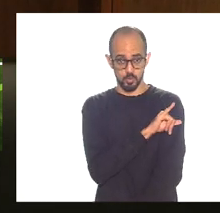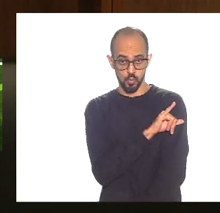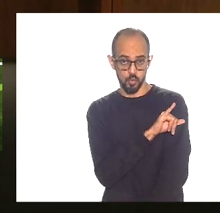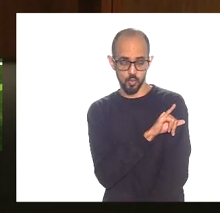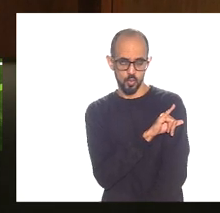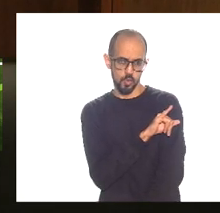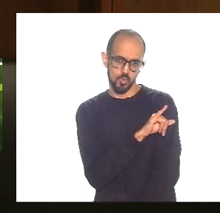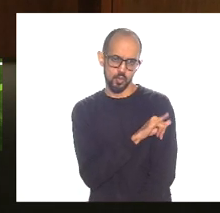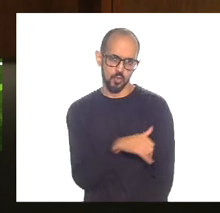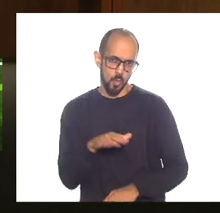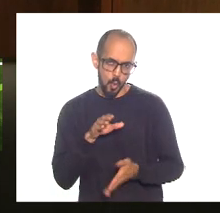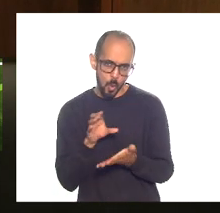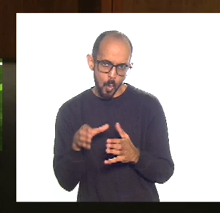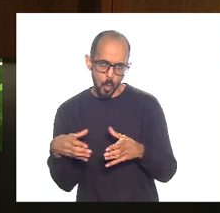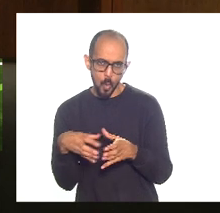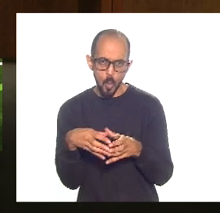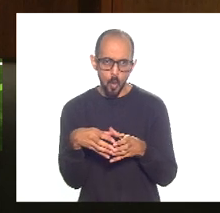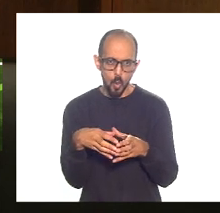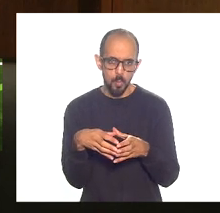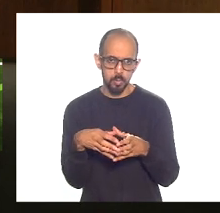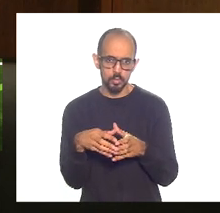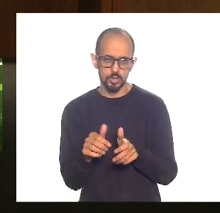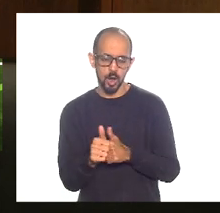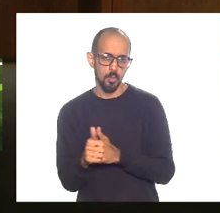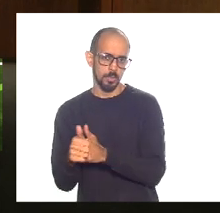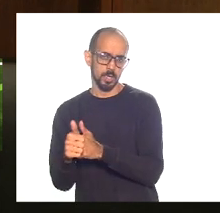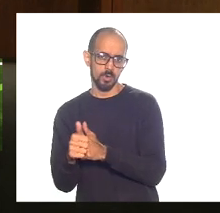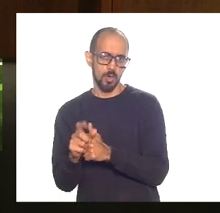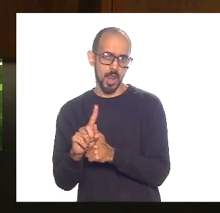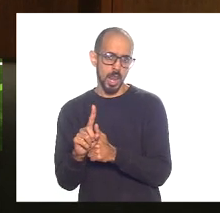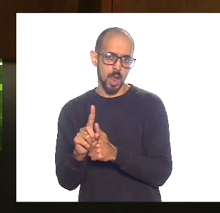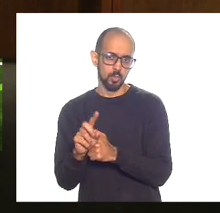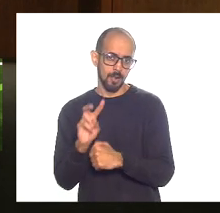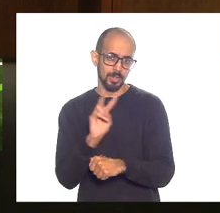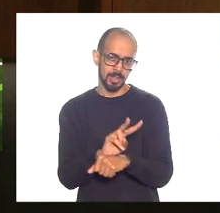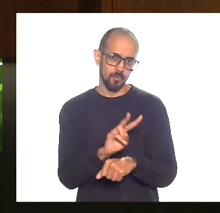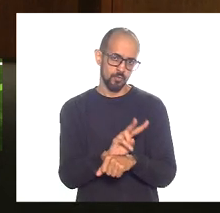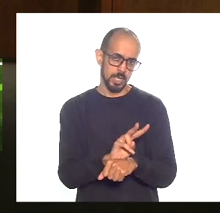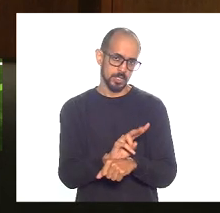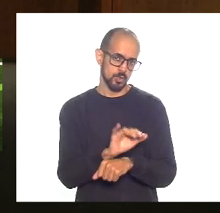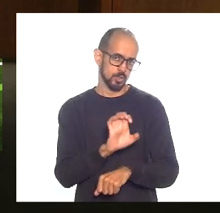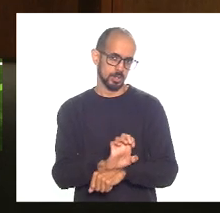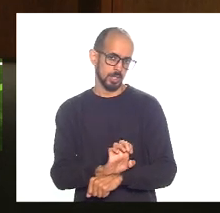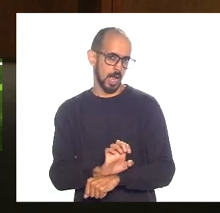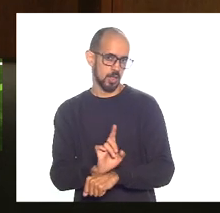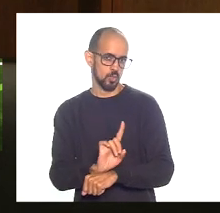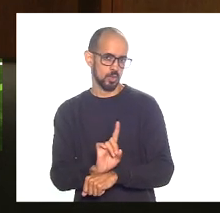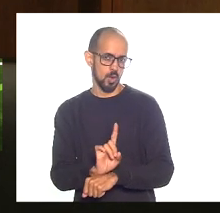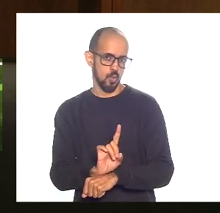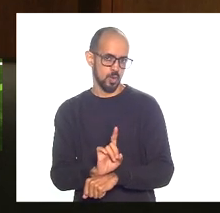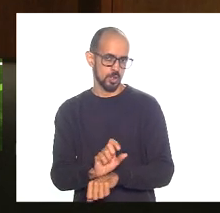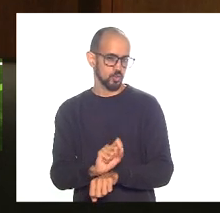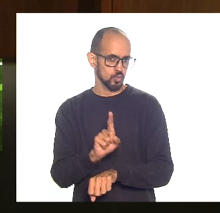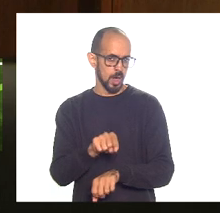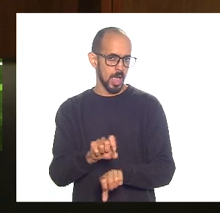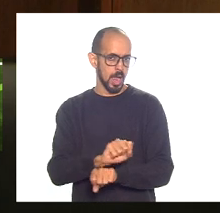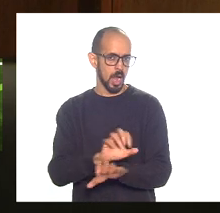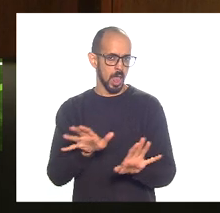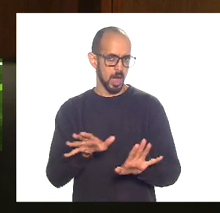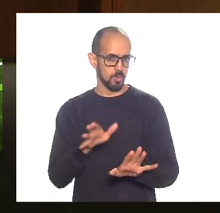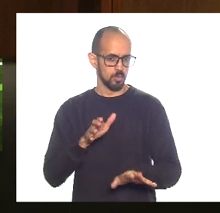acompanhamento, ele não defendia o Estado. Isso ficou muito, muito, muito claro.